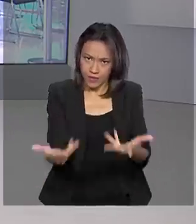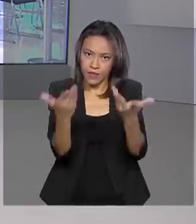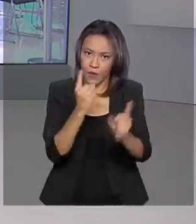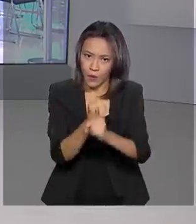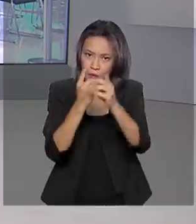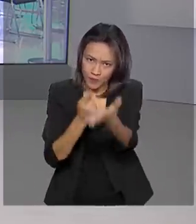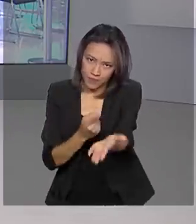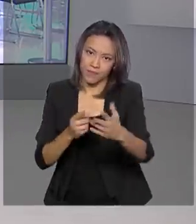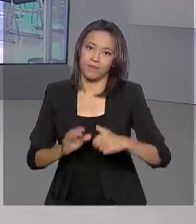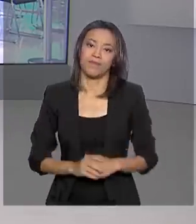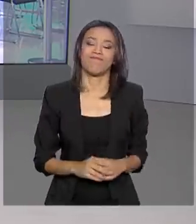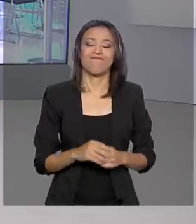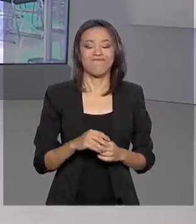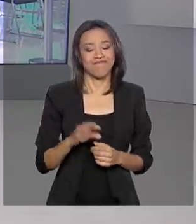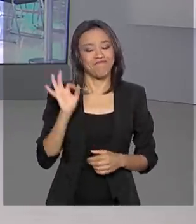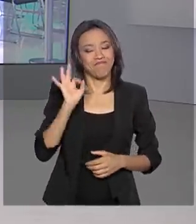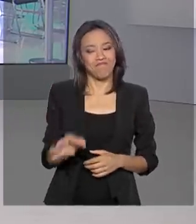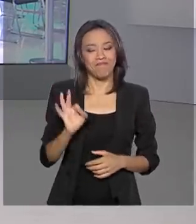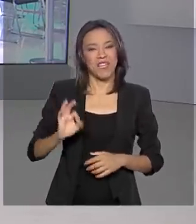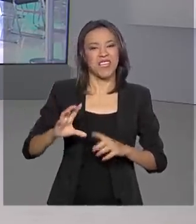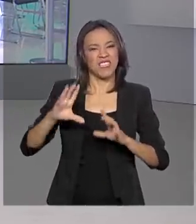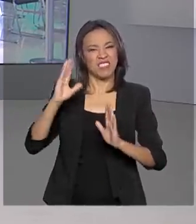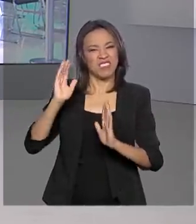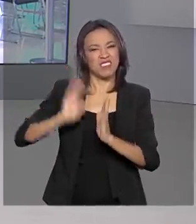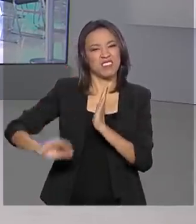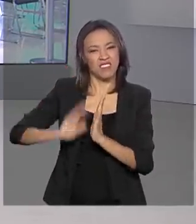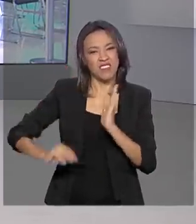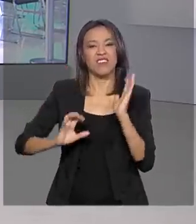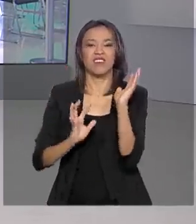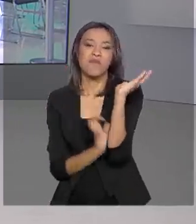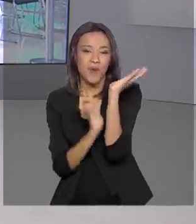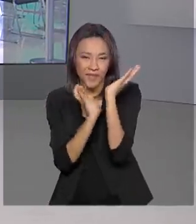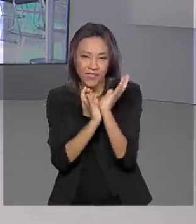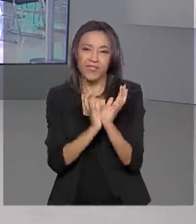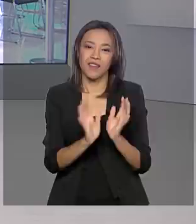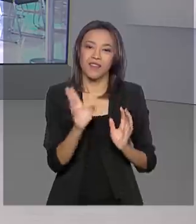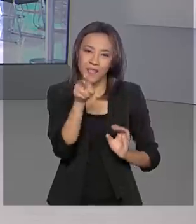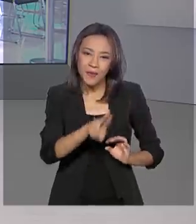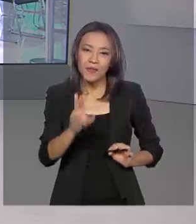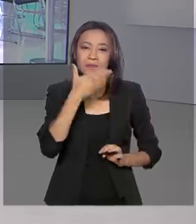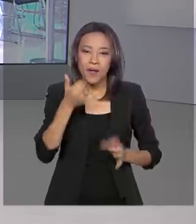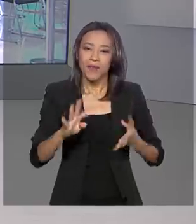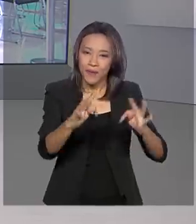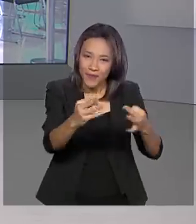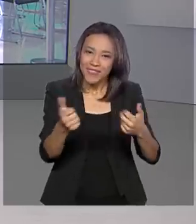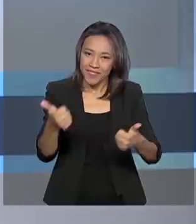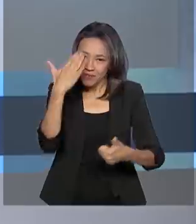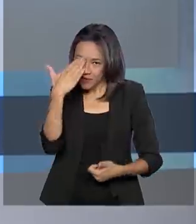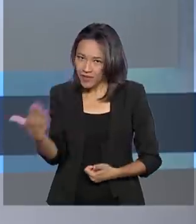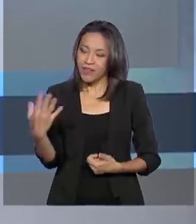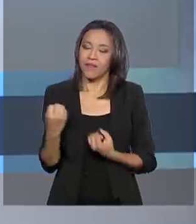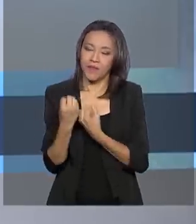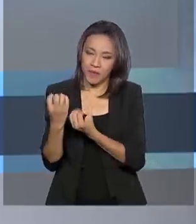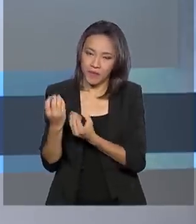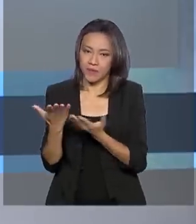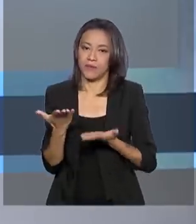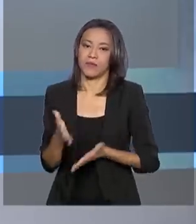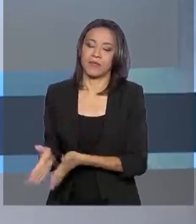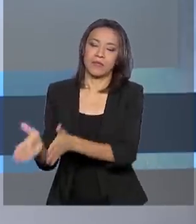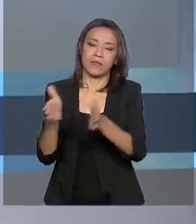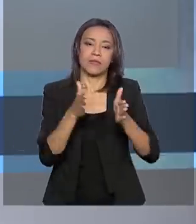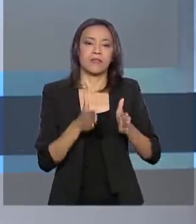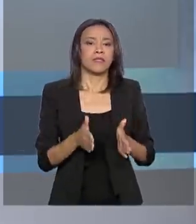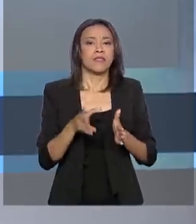Tá certo, Luciana. Menos burocracia e serviços mais digitalizados. Obrigada pelas informações, Luciana. A